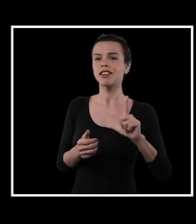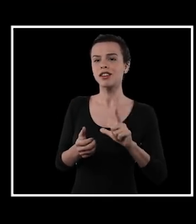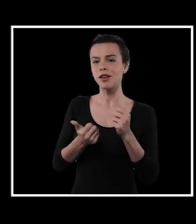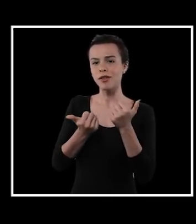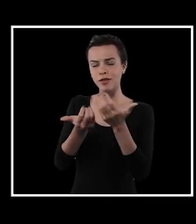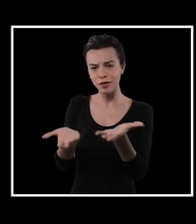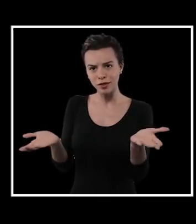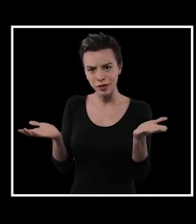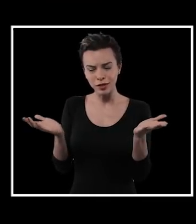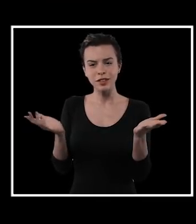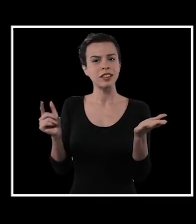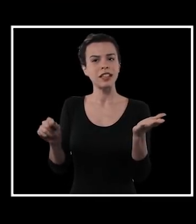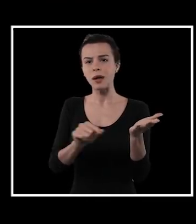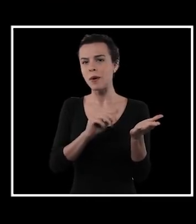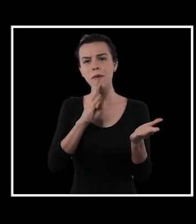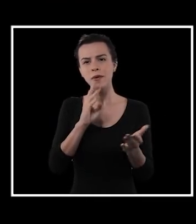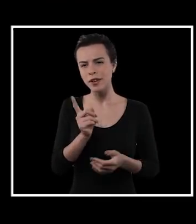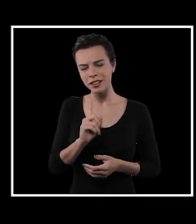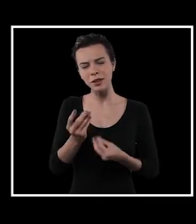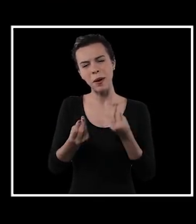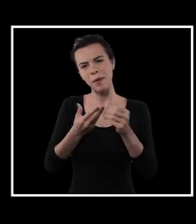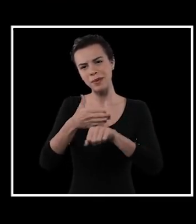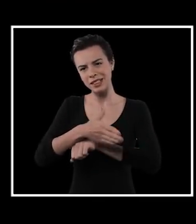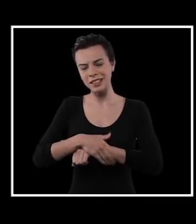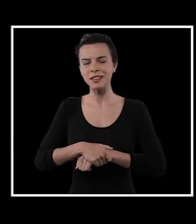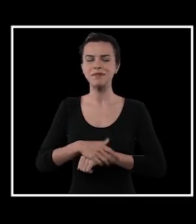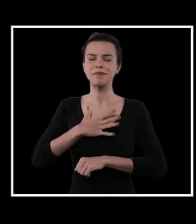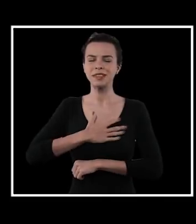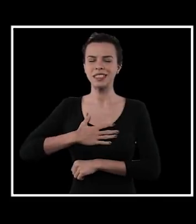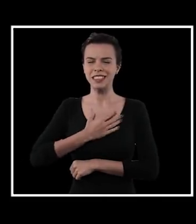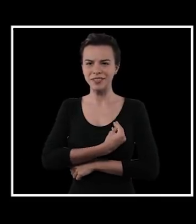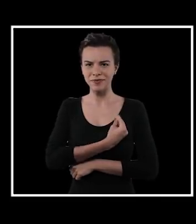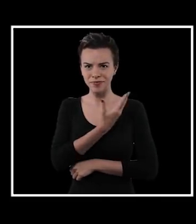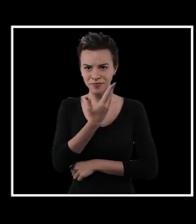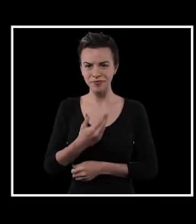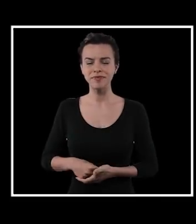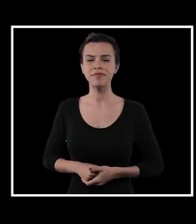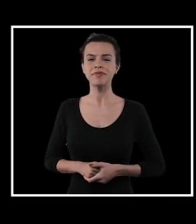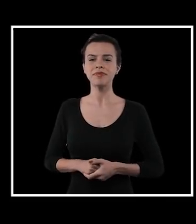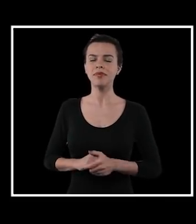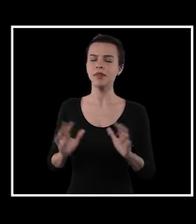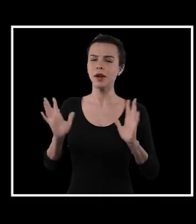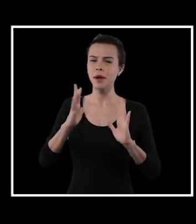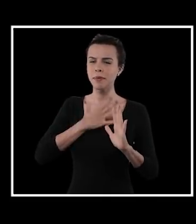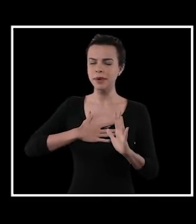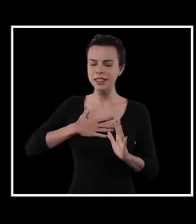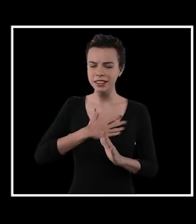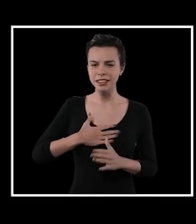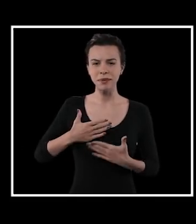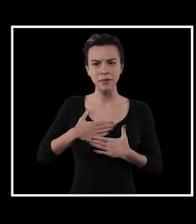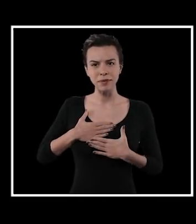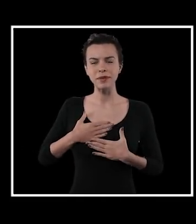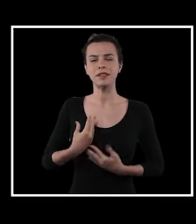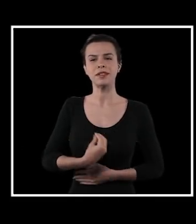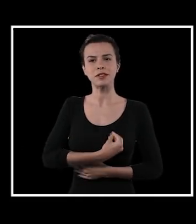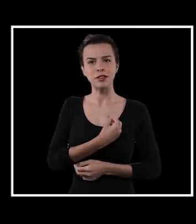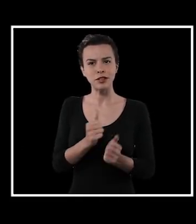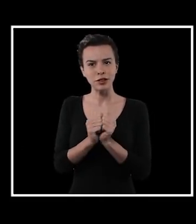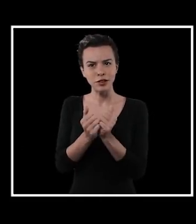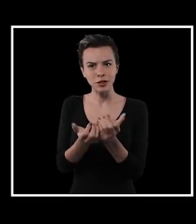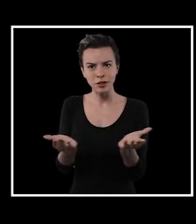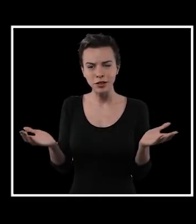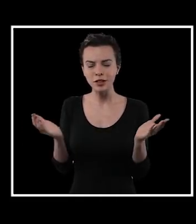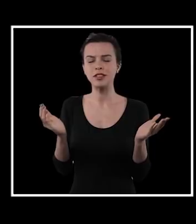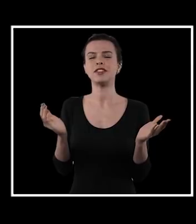para oferecer para quem não tem meios como acessar. Prazer, Winnie. Gente, prazer. Todo, todo meu de estar aqui com